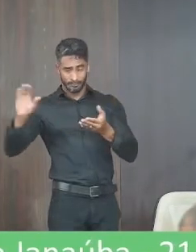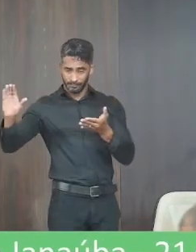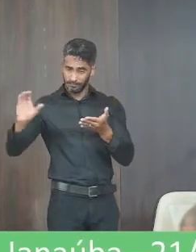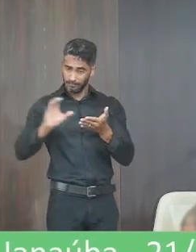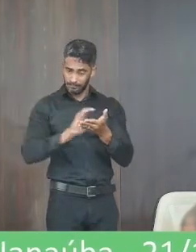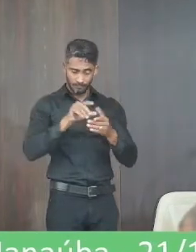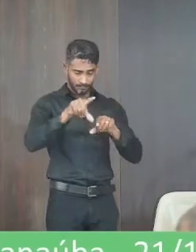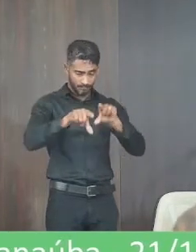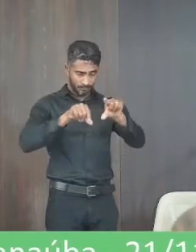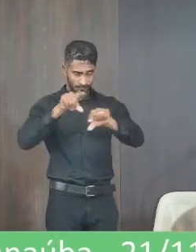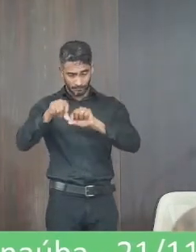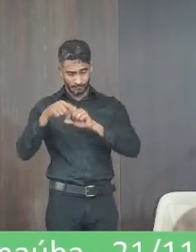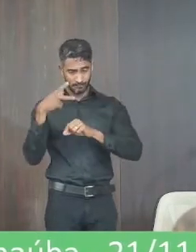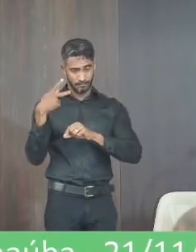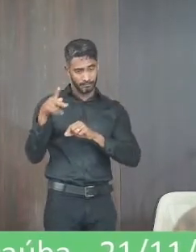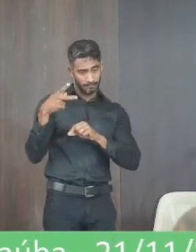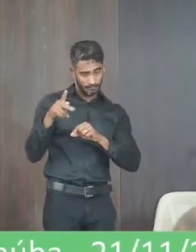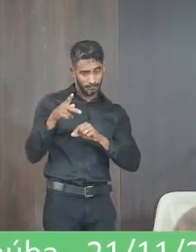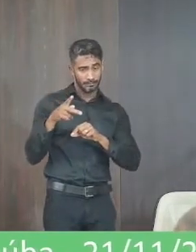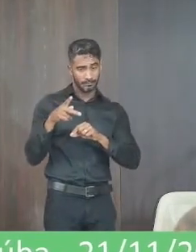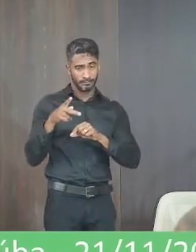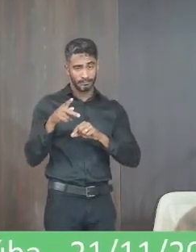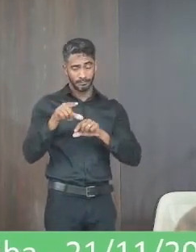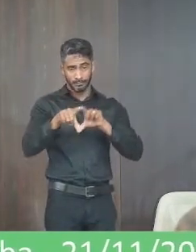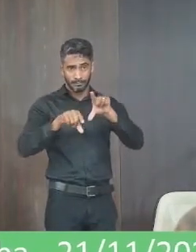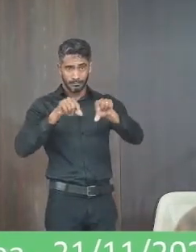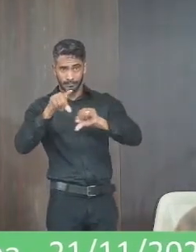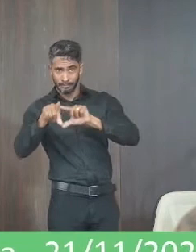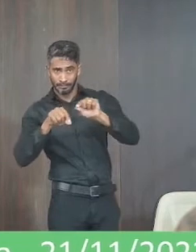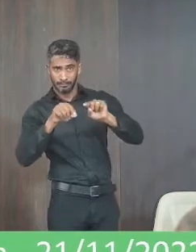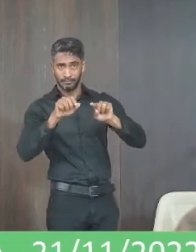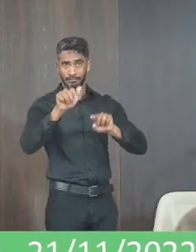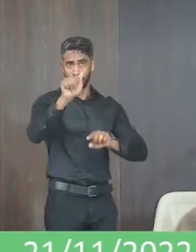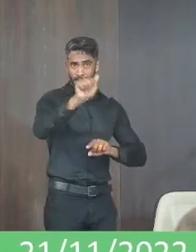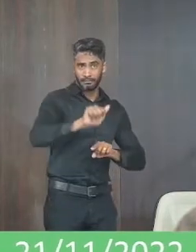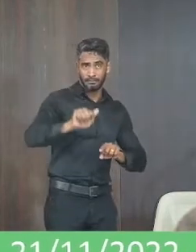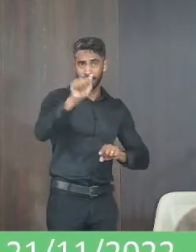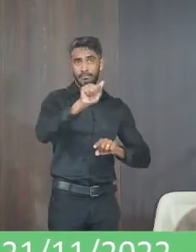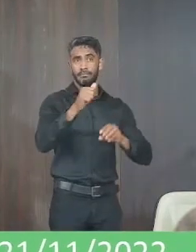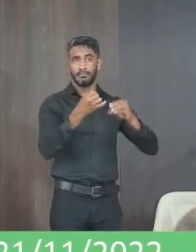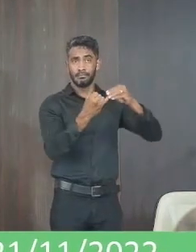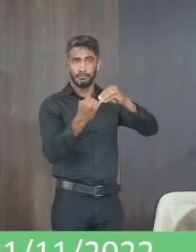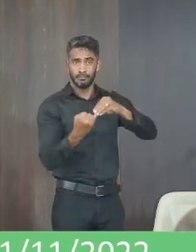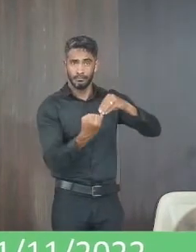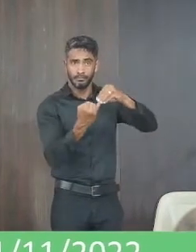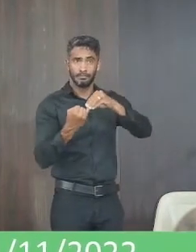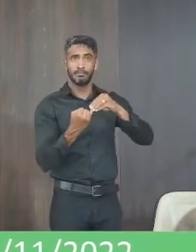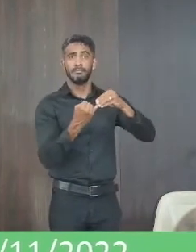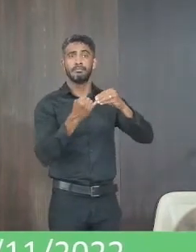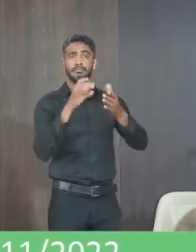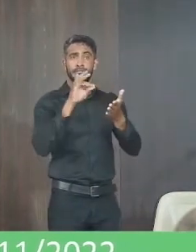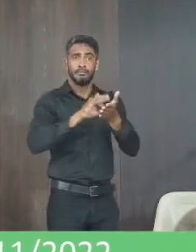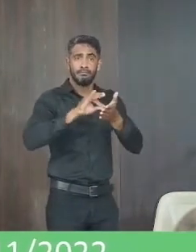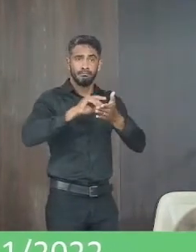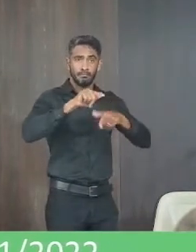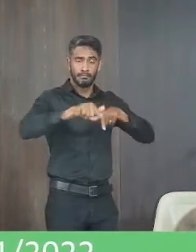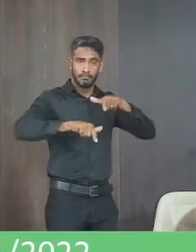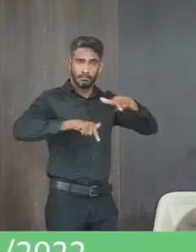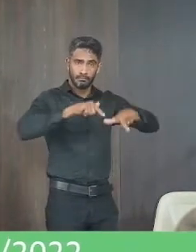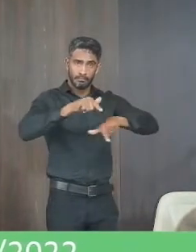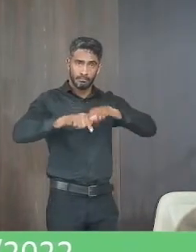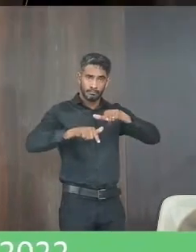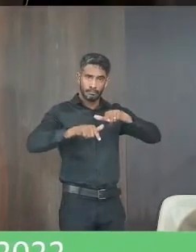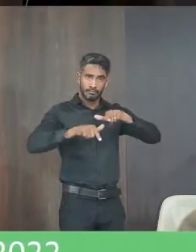indicadas por mim elas foram indicadas as associações as entidades que realizam trabalho